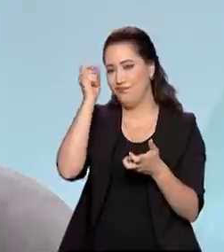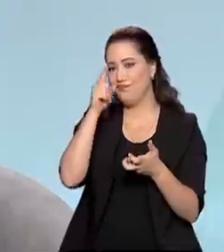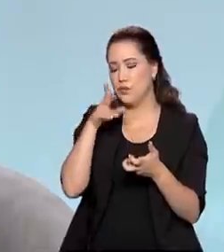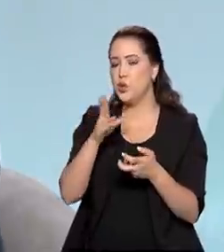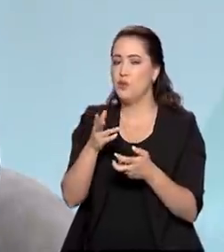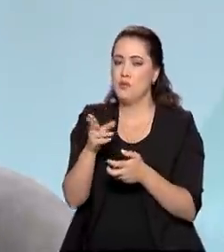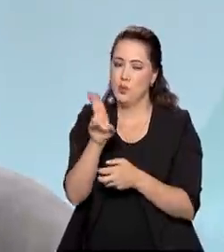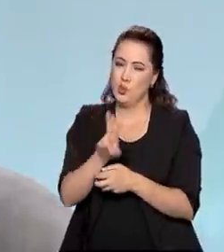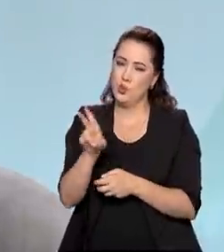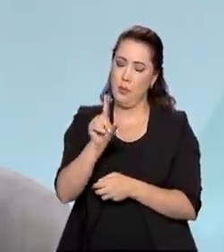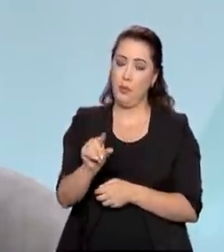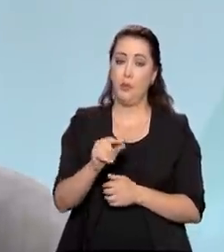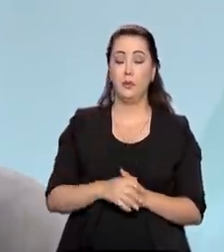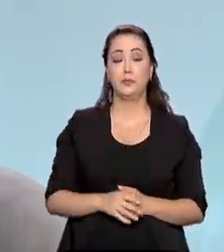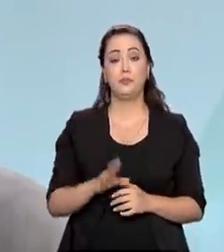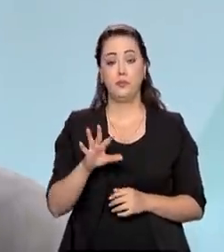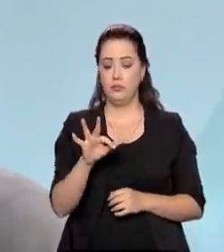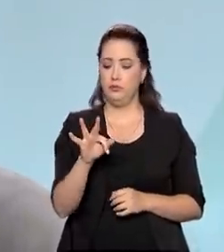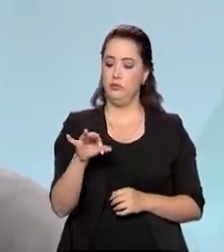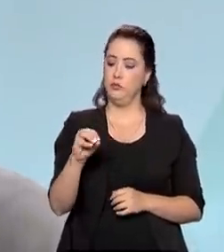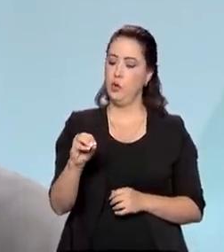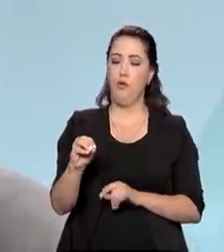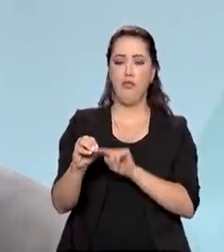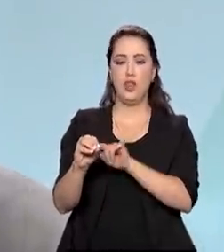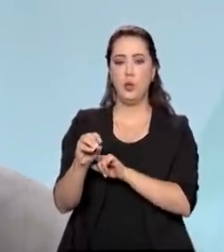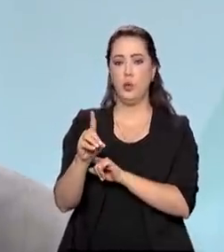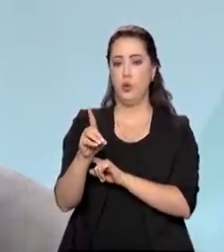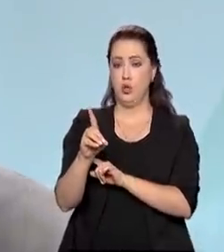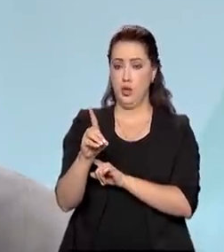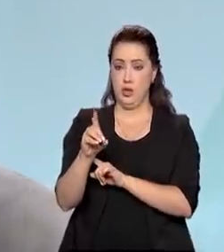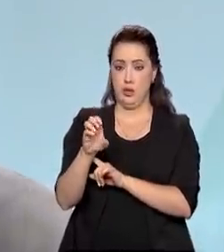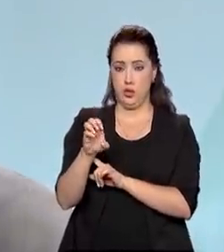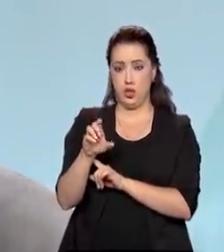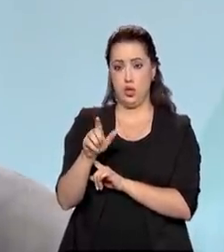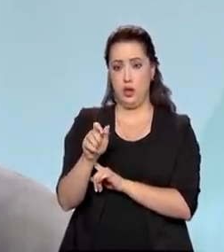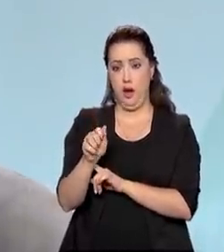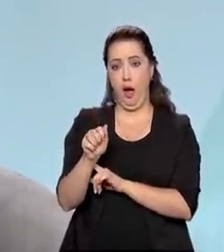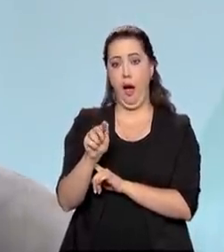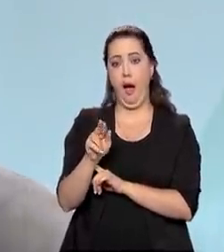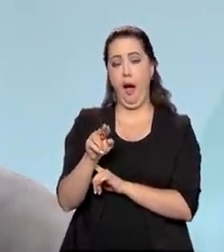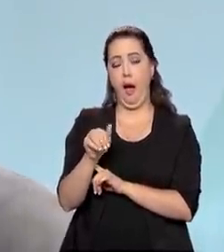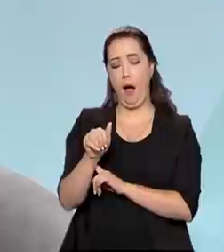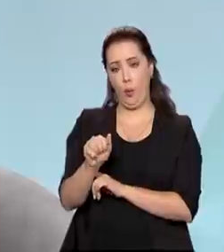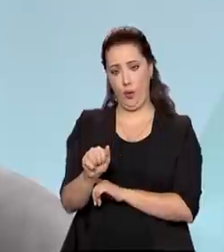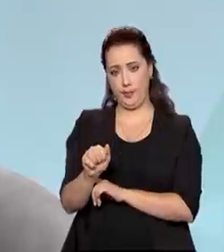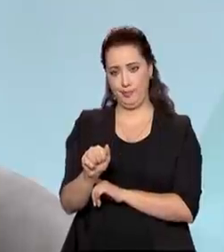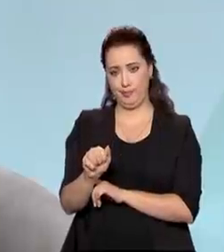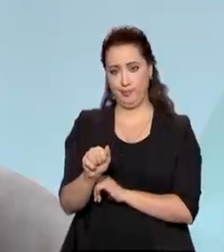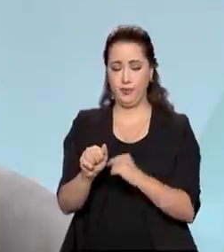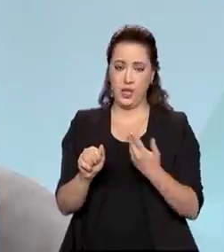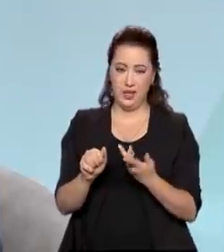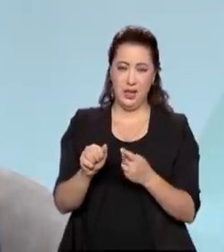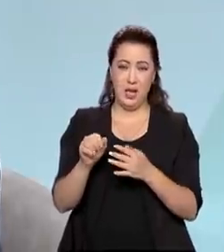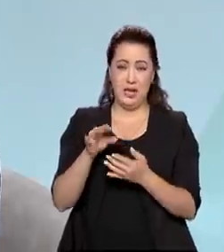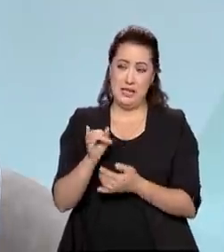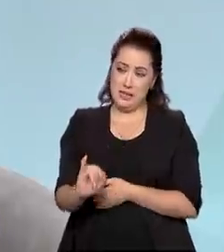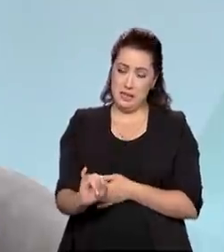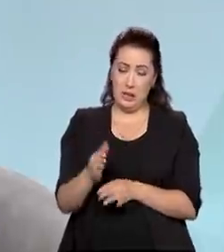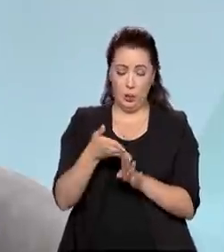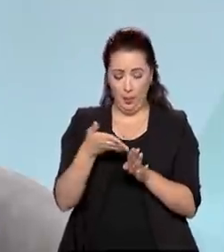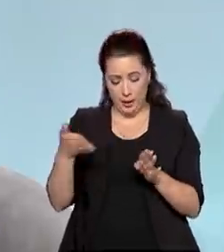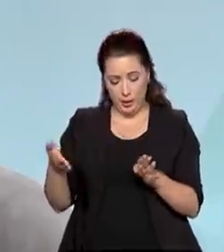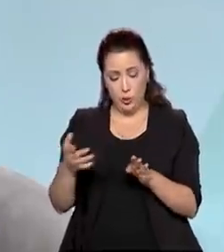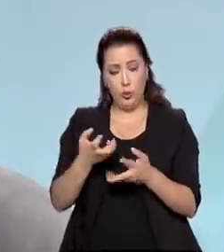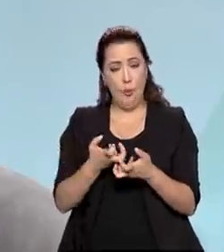'água, né? Elas são muito dependentes do regime hidrológico. Então, em período de escassez hídrica, igual nós estamos vivendo agora, as usinas,